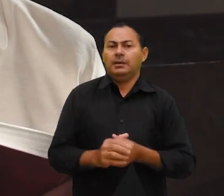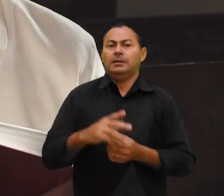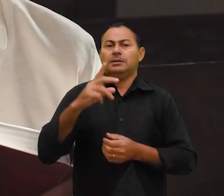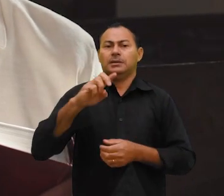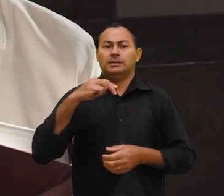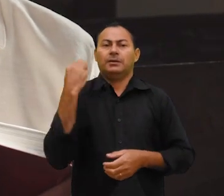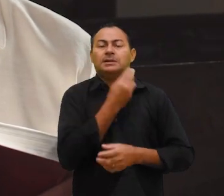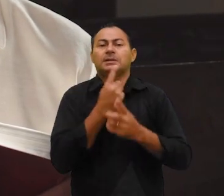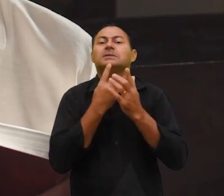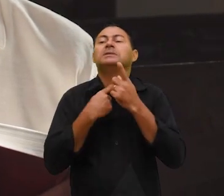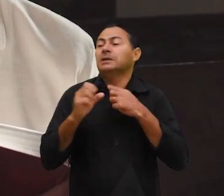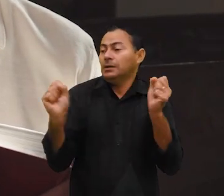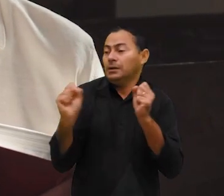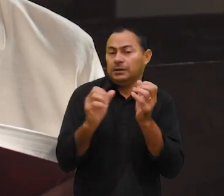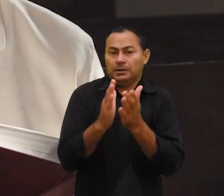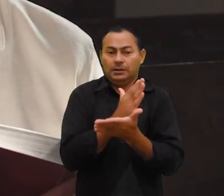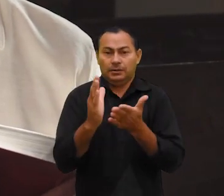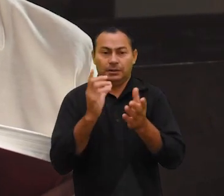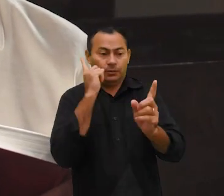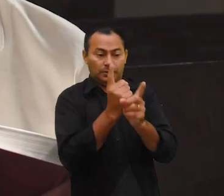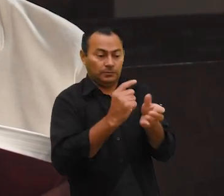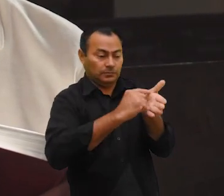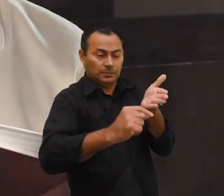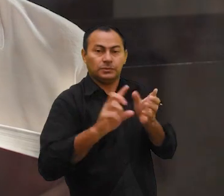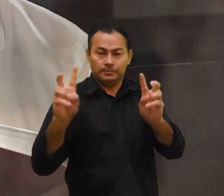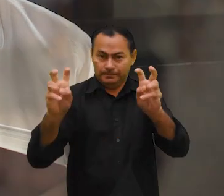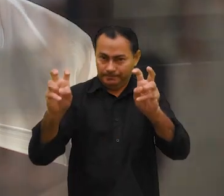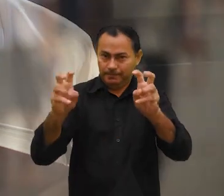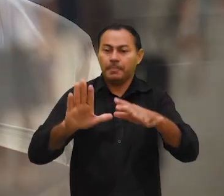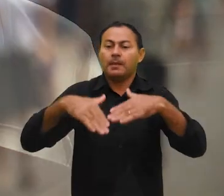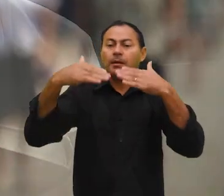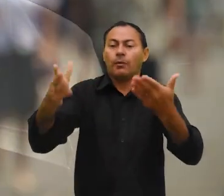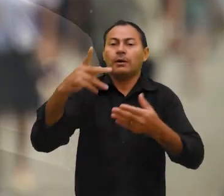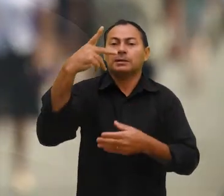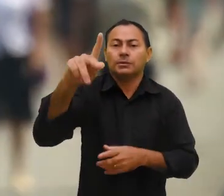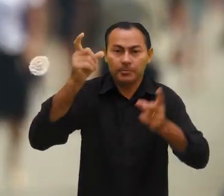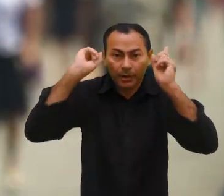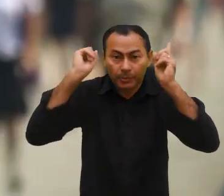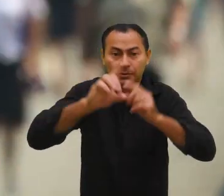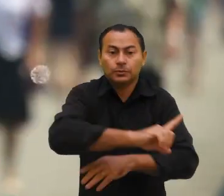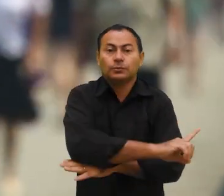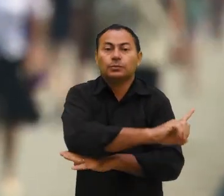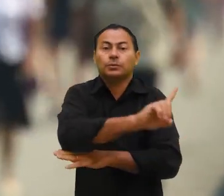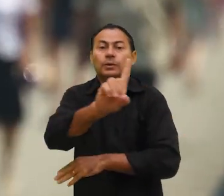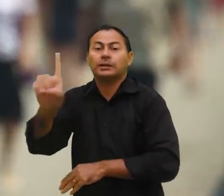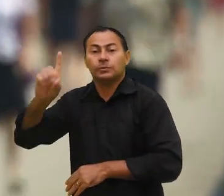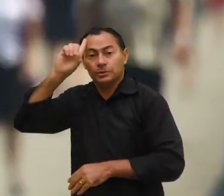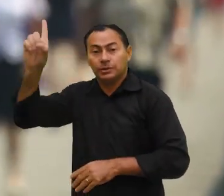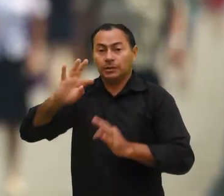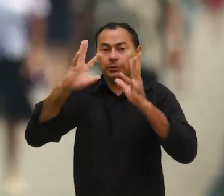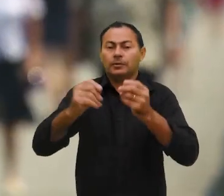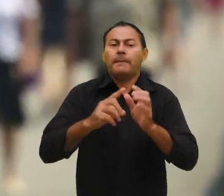as nossas ansiedades? Encontraremos alguns versículos sobre esse assunto. Quais são as suas preocupações durante o dia inteiro?